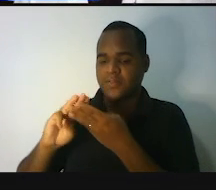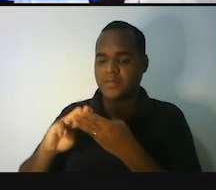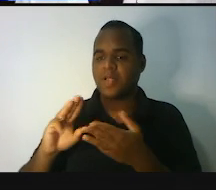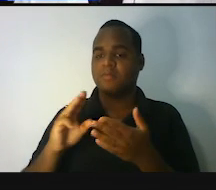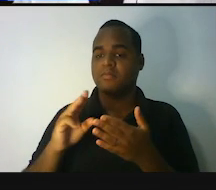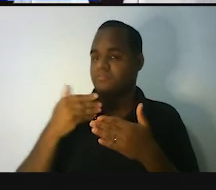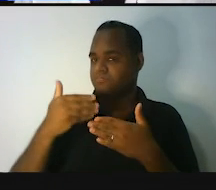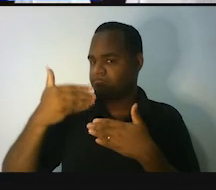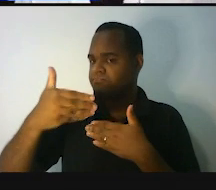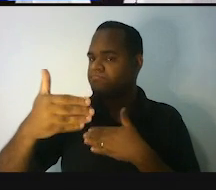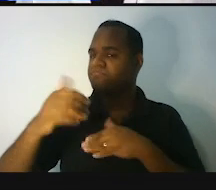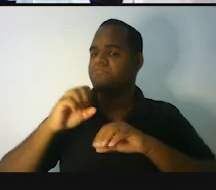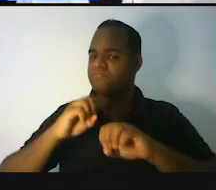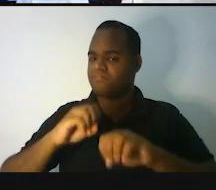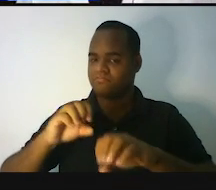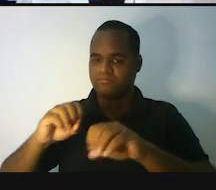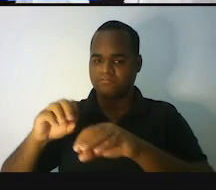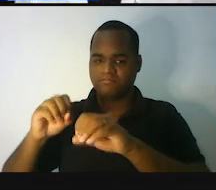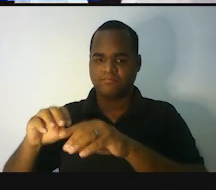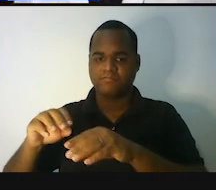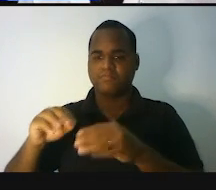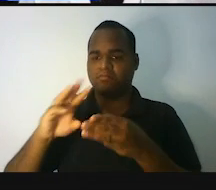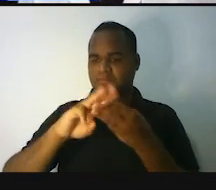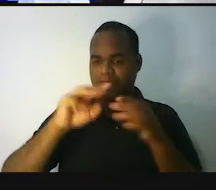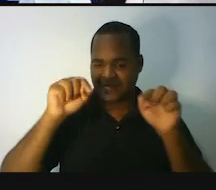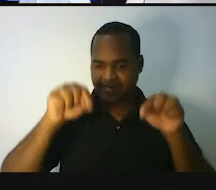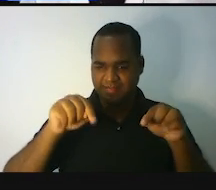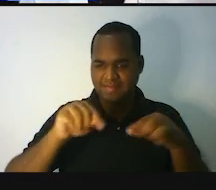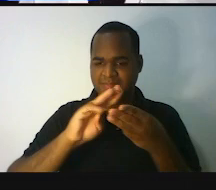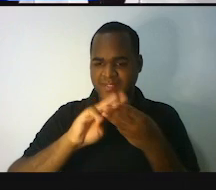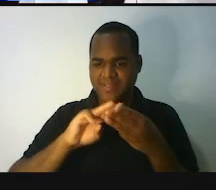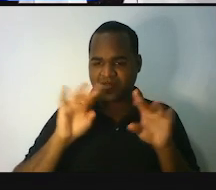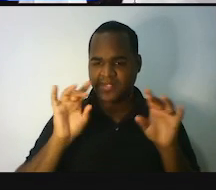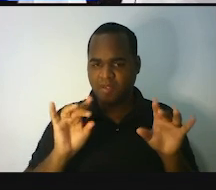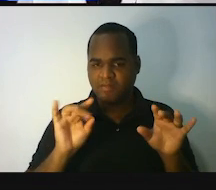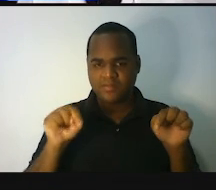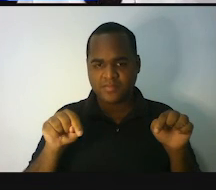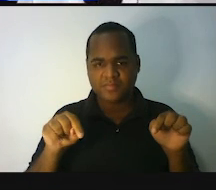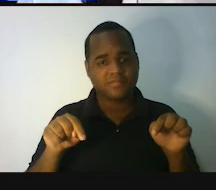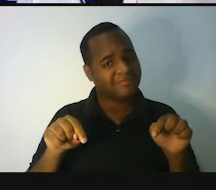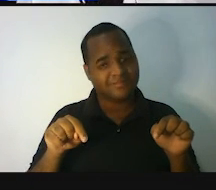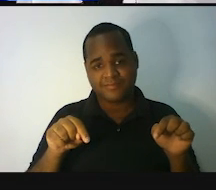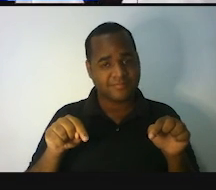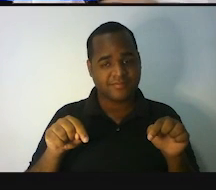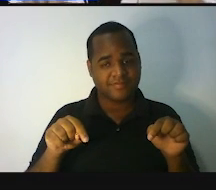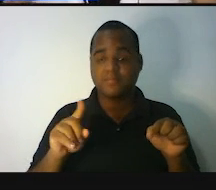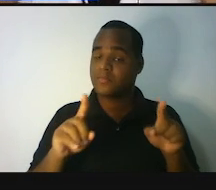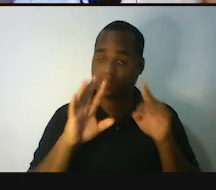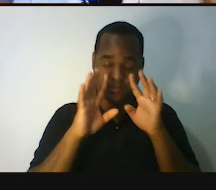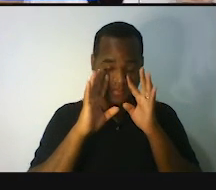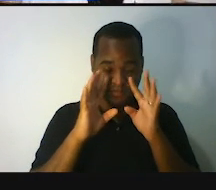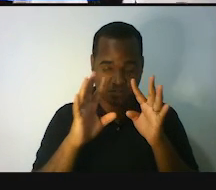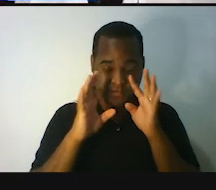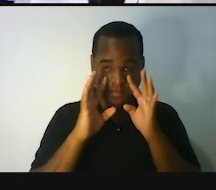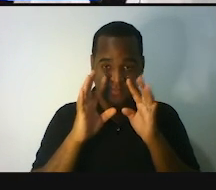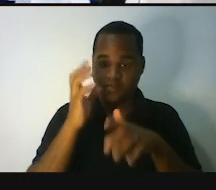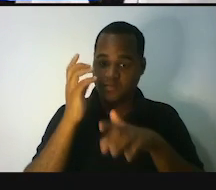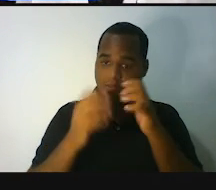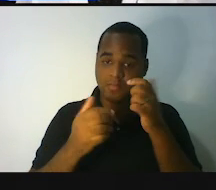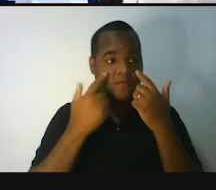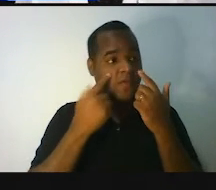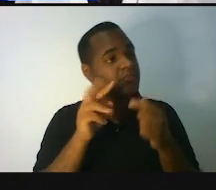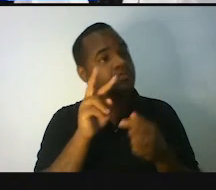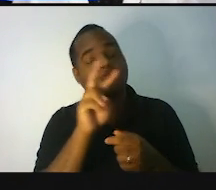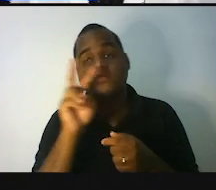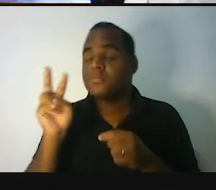matemática para além das aulas, né? A gente acha que matemática só tem na aula de matemática, mas não. Preste atenção em tudo